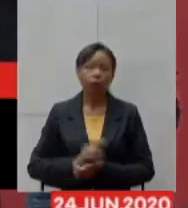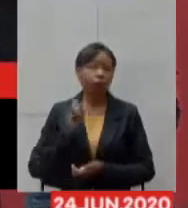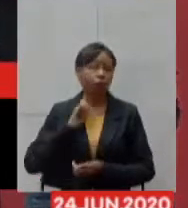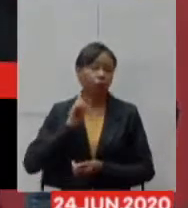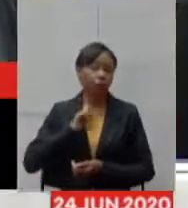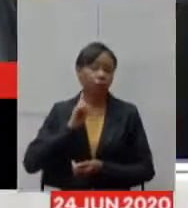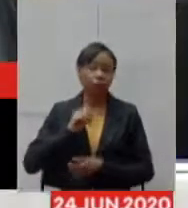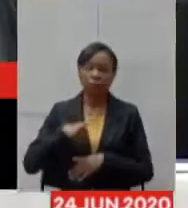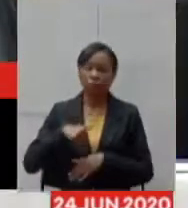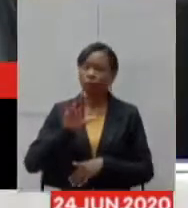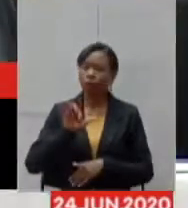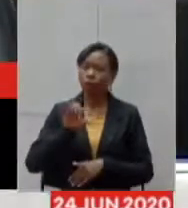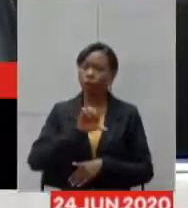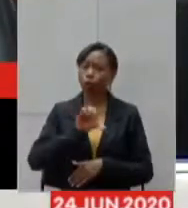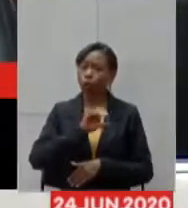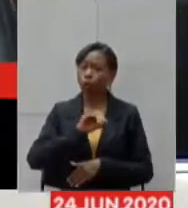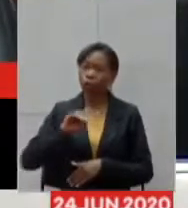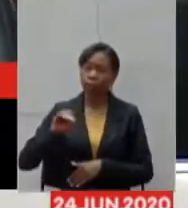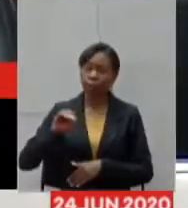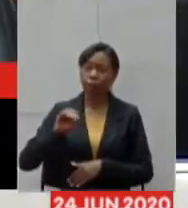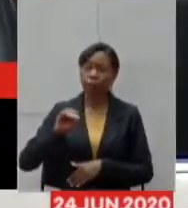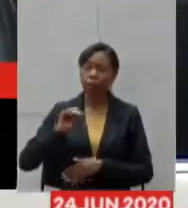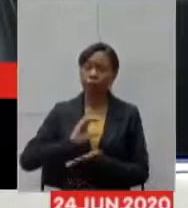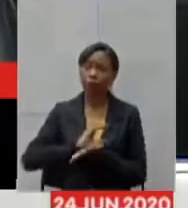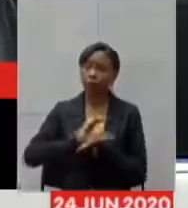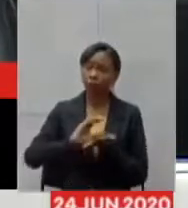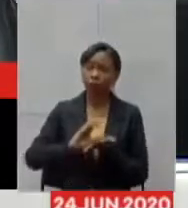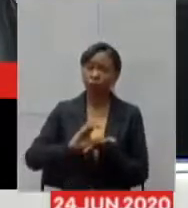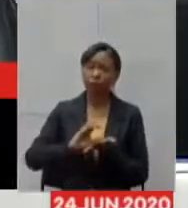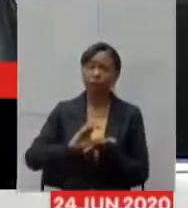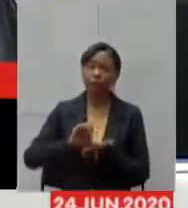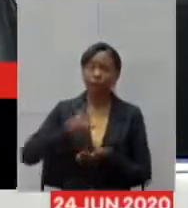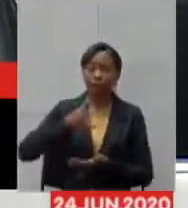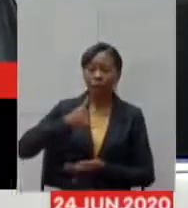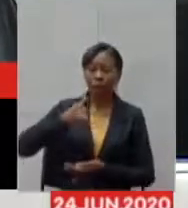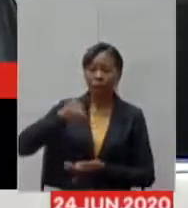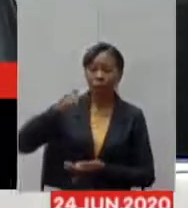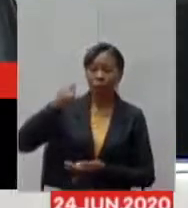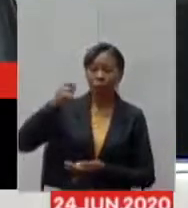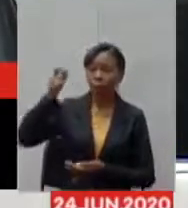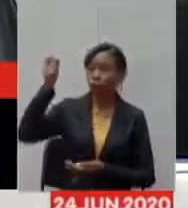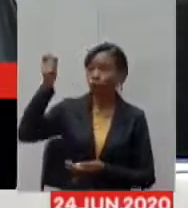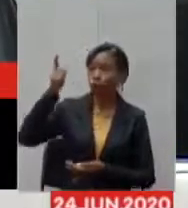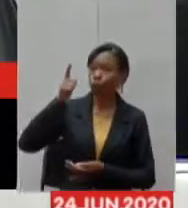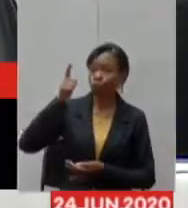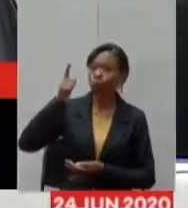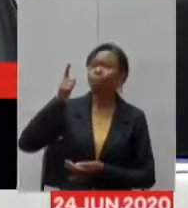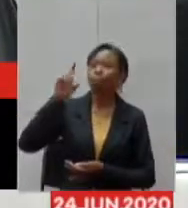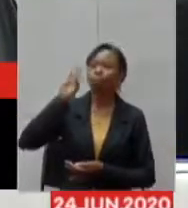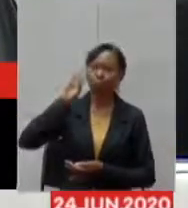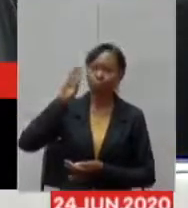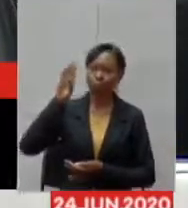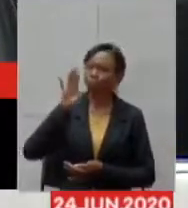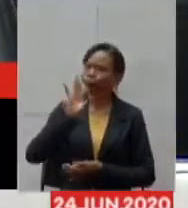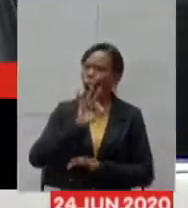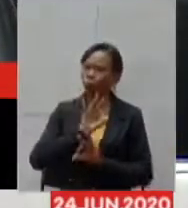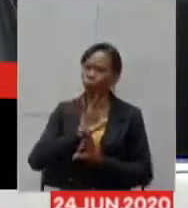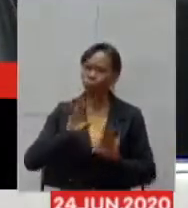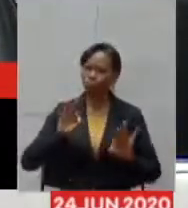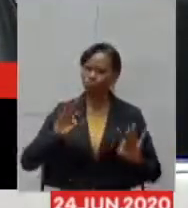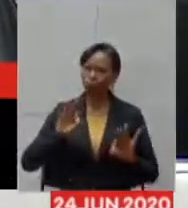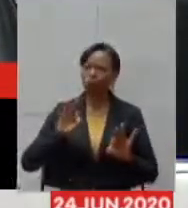milhões de investimentos na área de energia solar, principalmente. Fantástico, isso é muito bom. Graças aí à